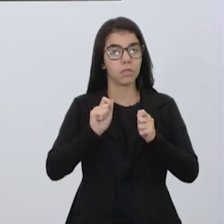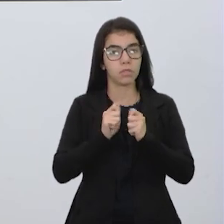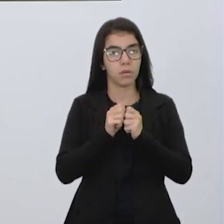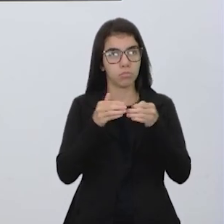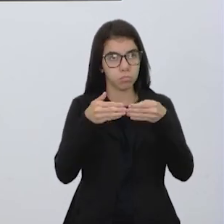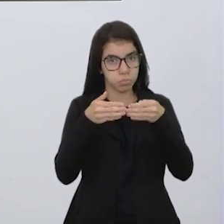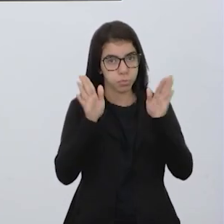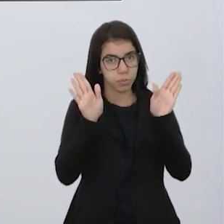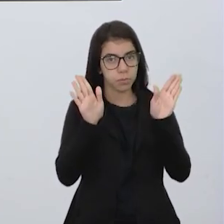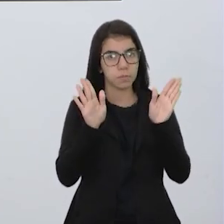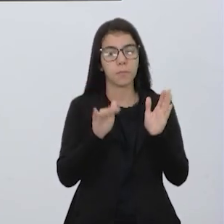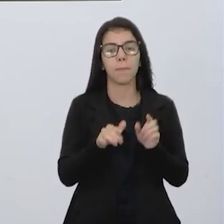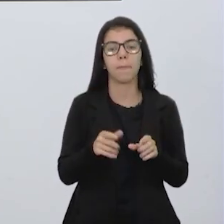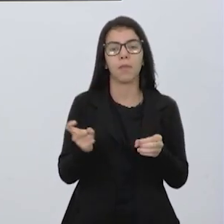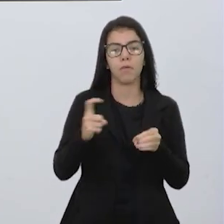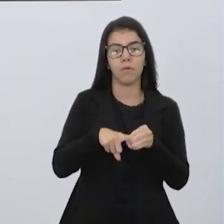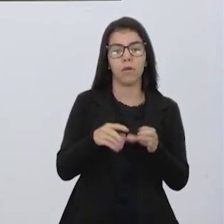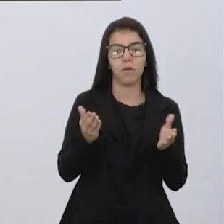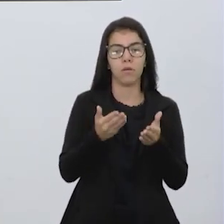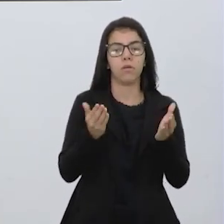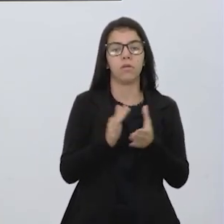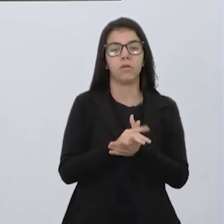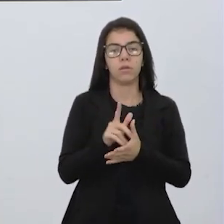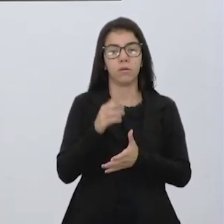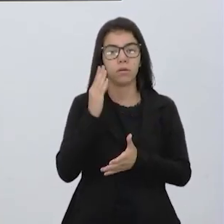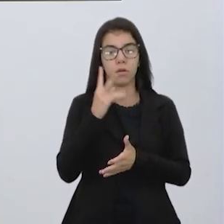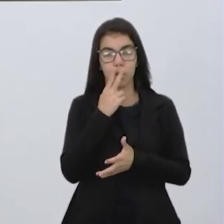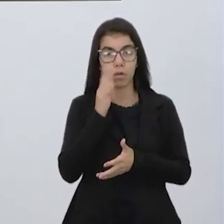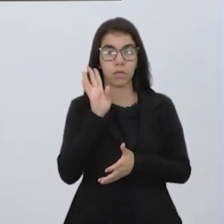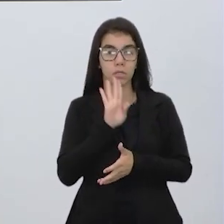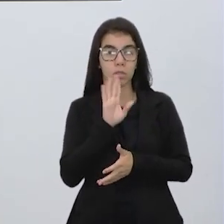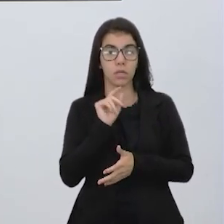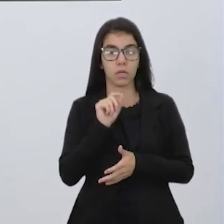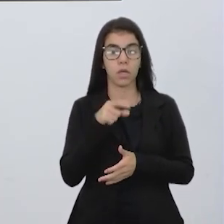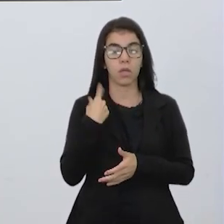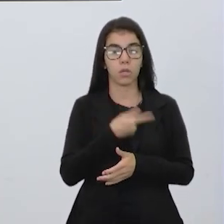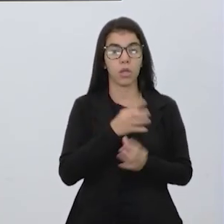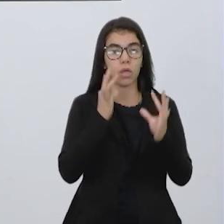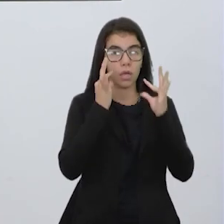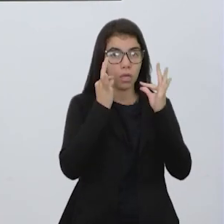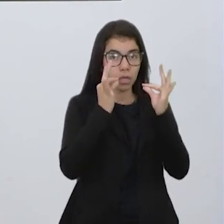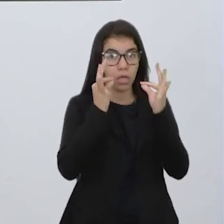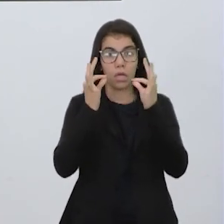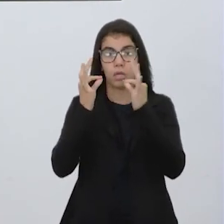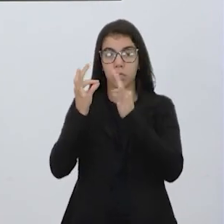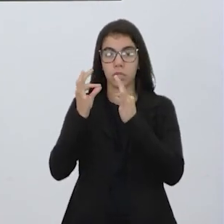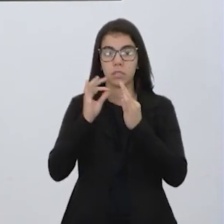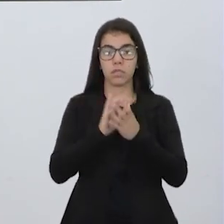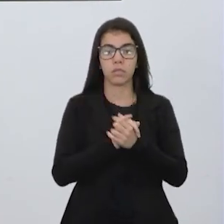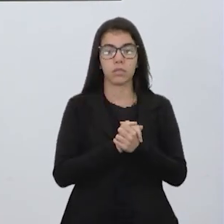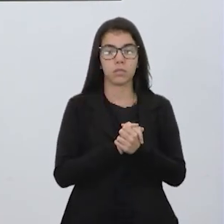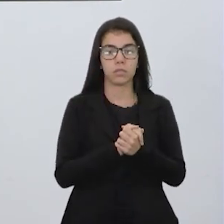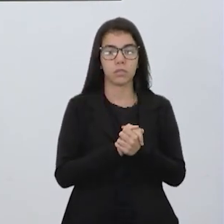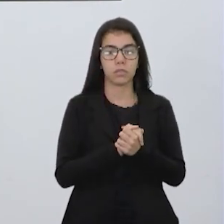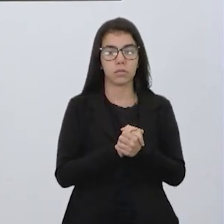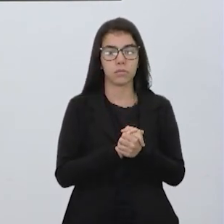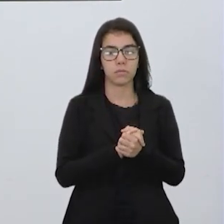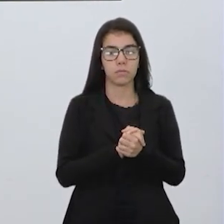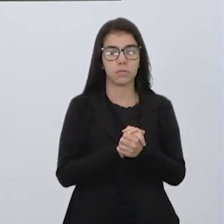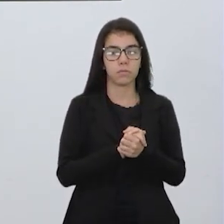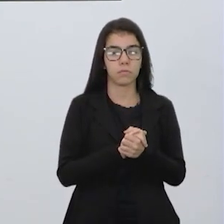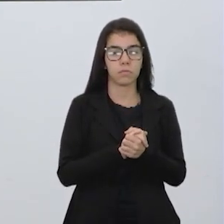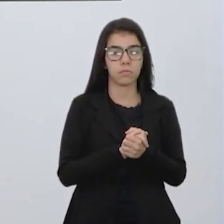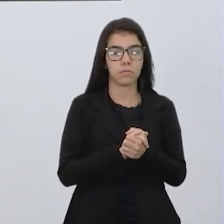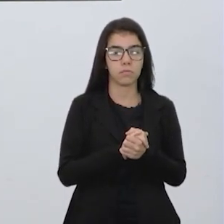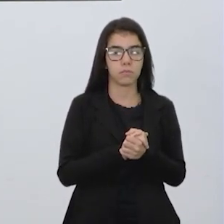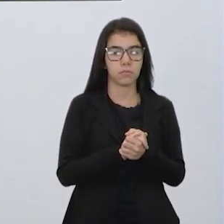cadê? Volta. Não. Eu acho bem bacana a gente observar... Ele não quer vir. Mas, enfim, eu queria